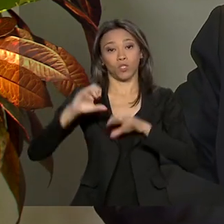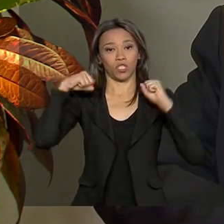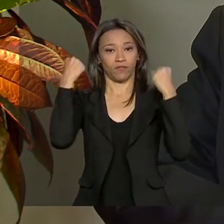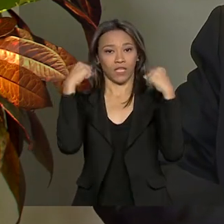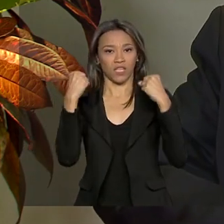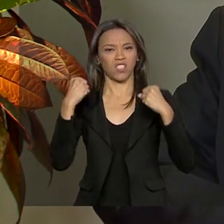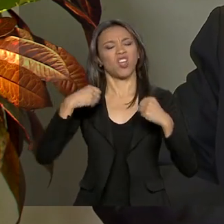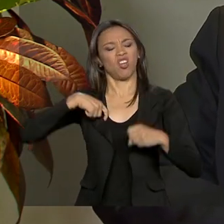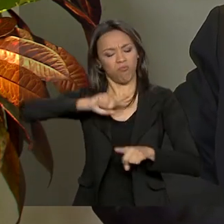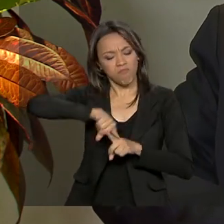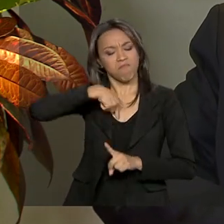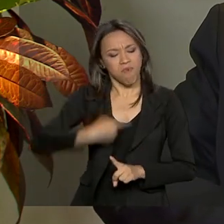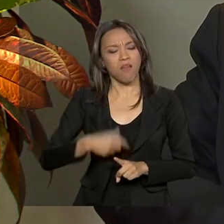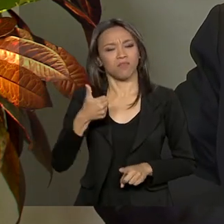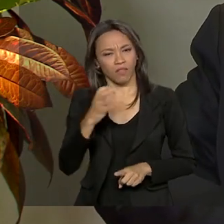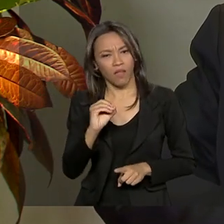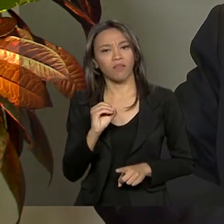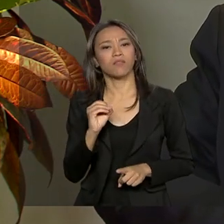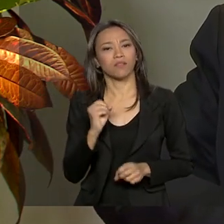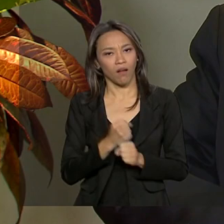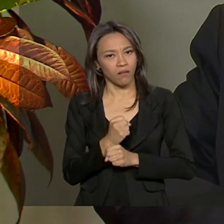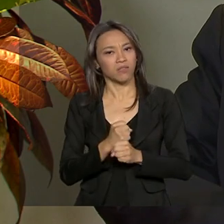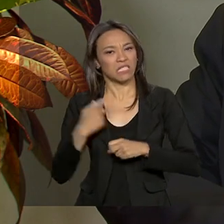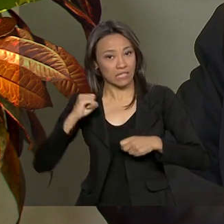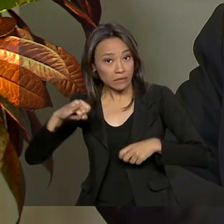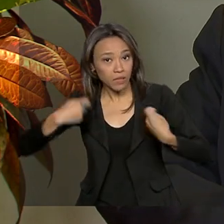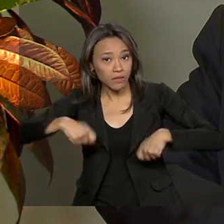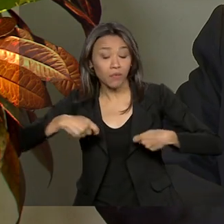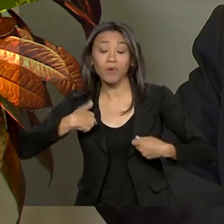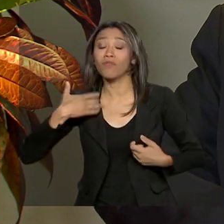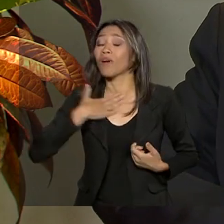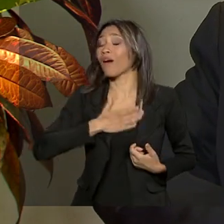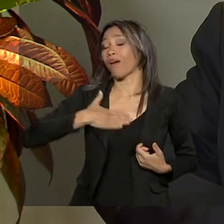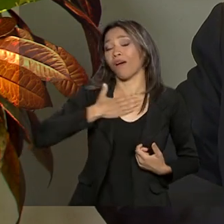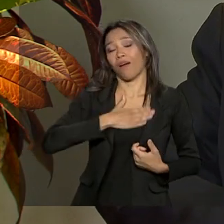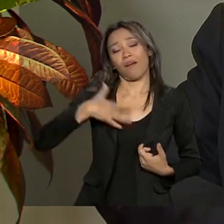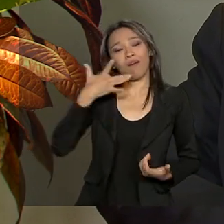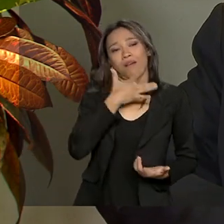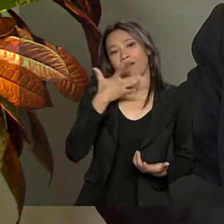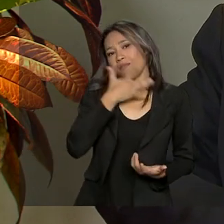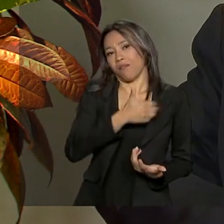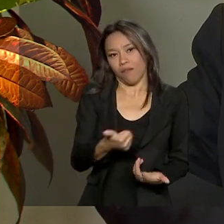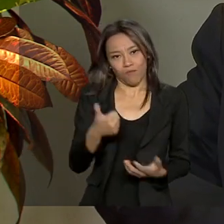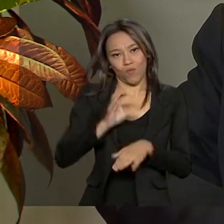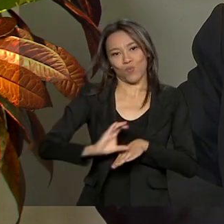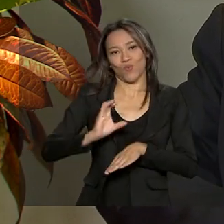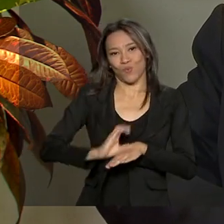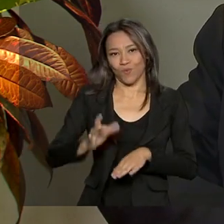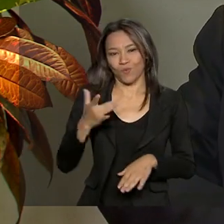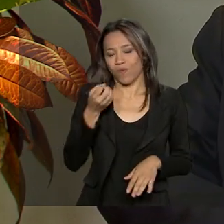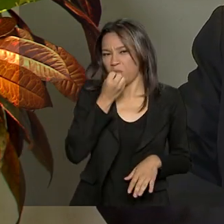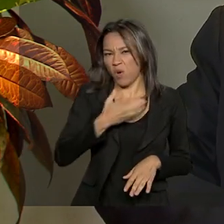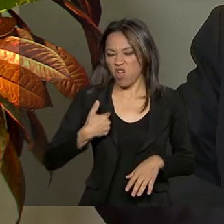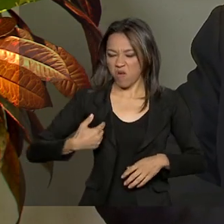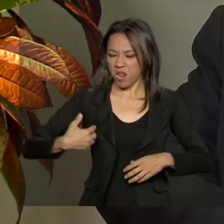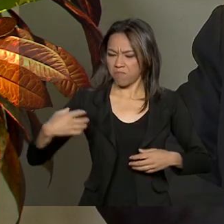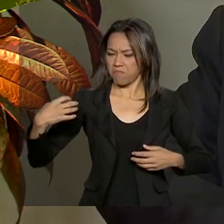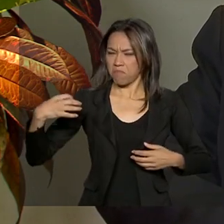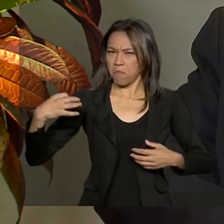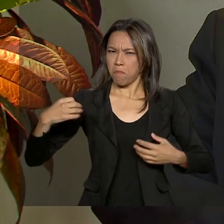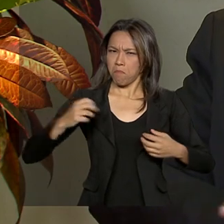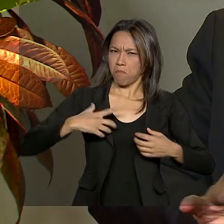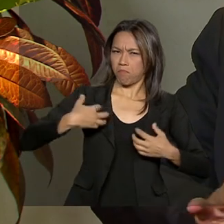faço 10 anos, se precisar. Porque, para mim, foi um curso muito agradável. Eu não era, assim, um craque de nada,